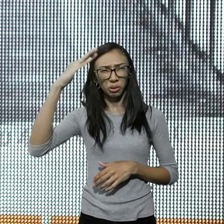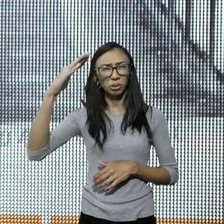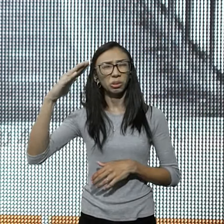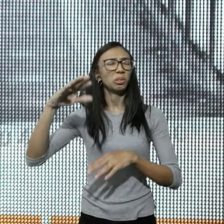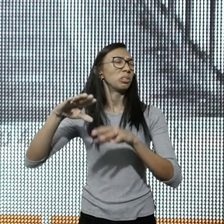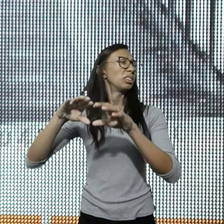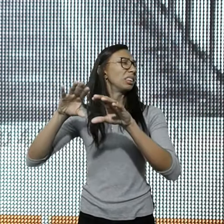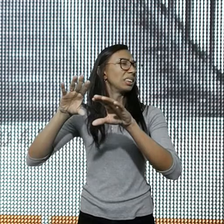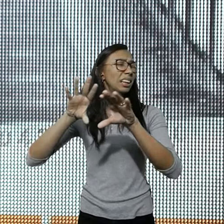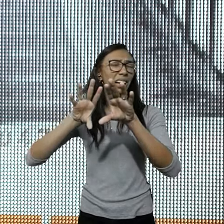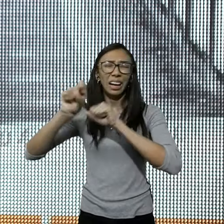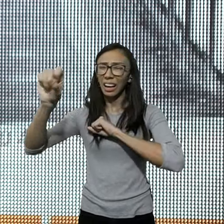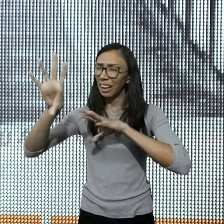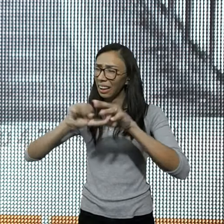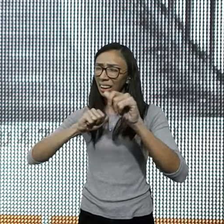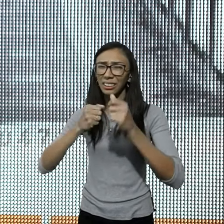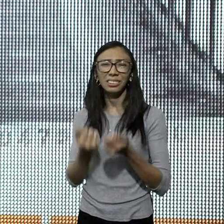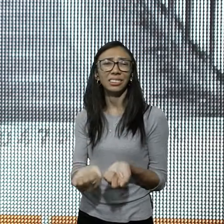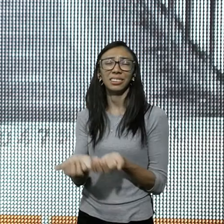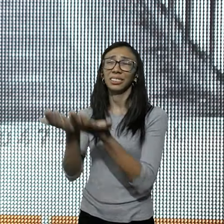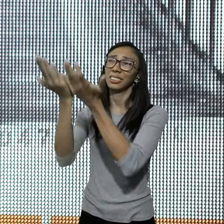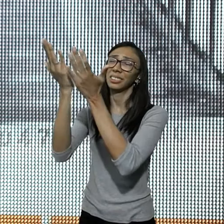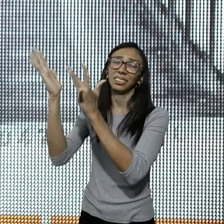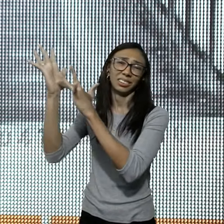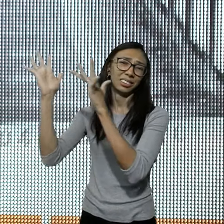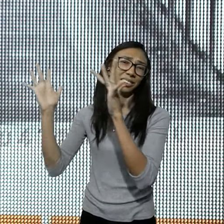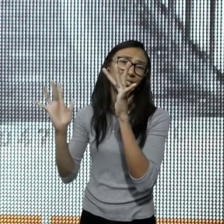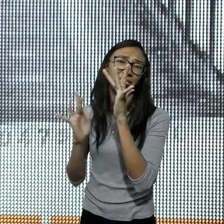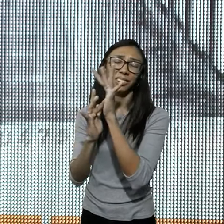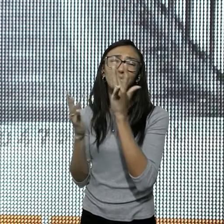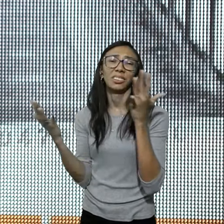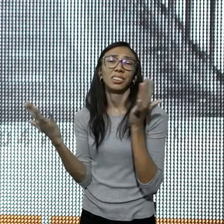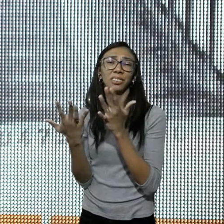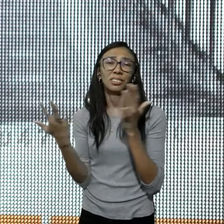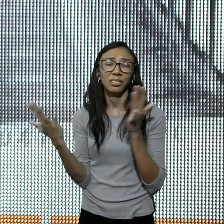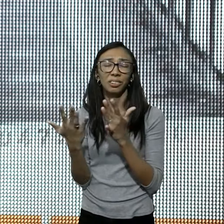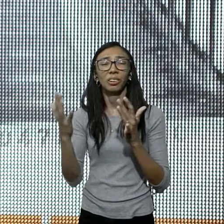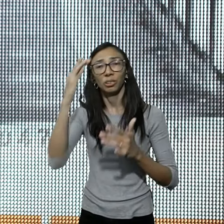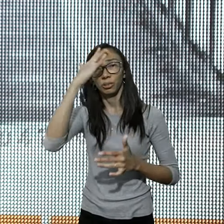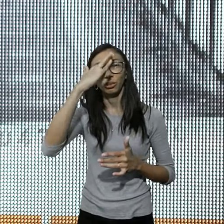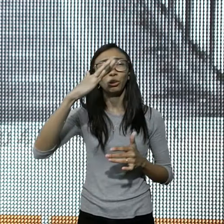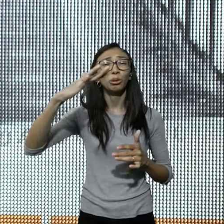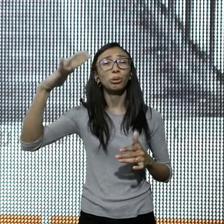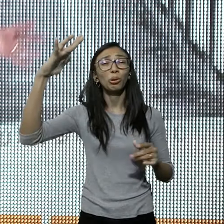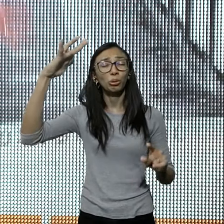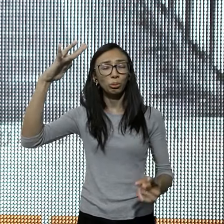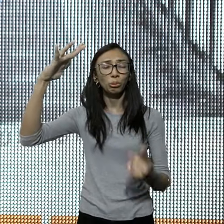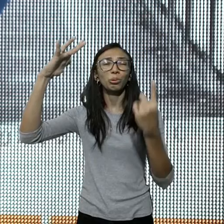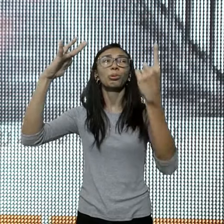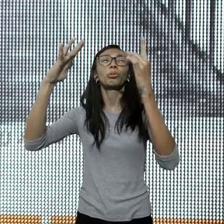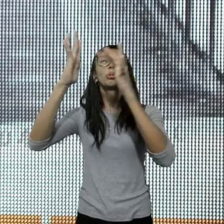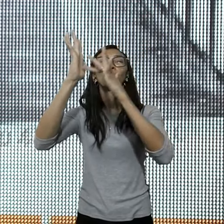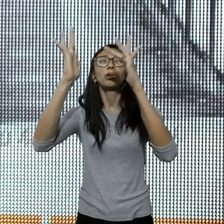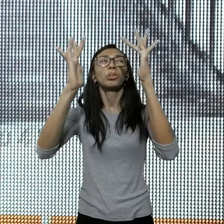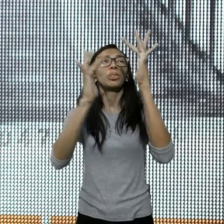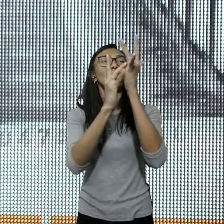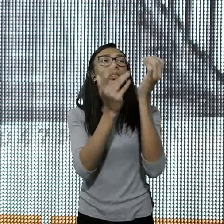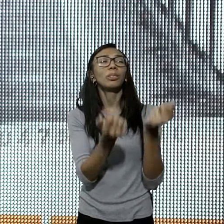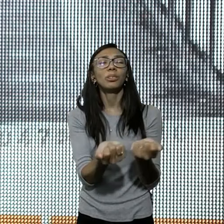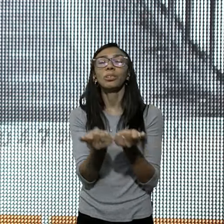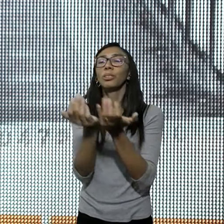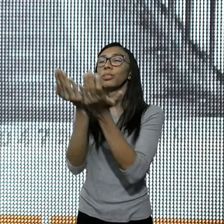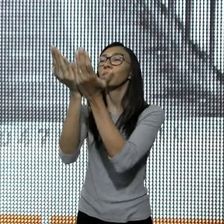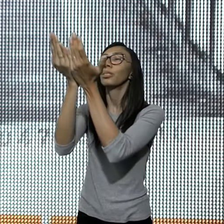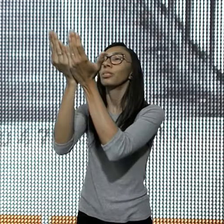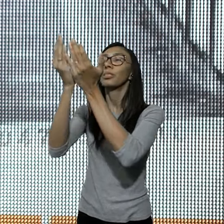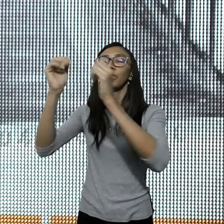rasga, coloca os pés da cruz, hoje, agora, decida ter um plano, somente, não importa o que acontecer, decida agora,